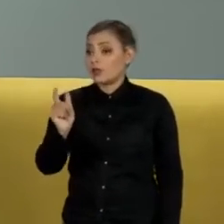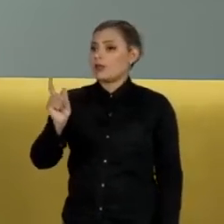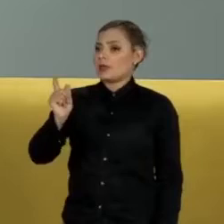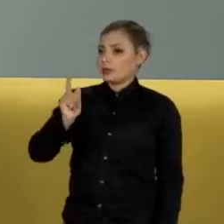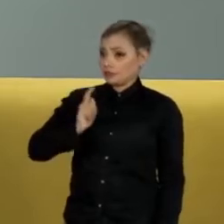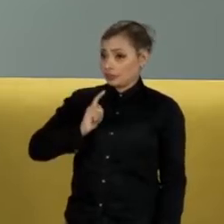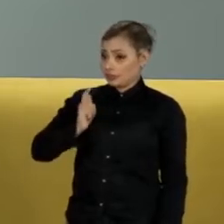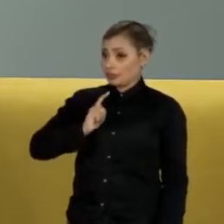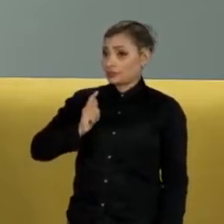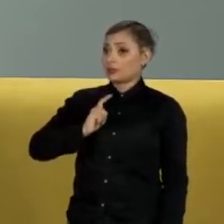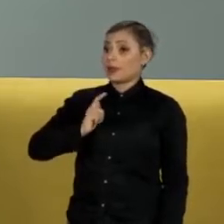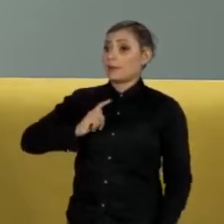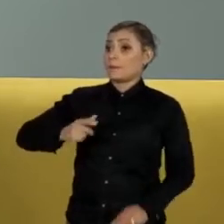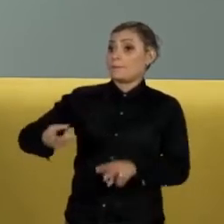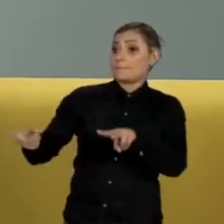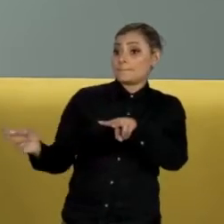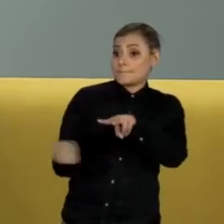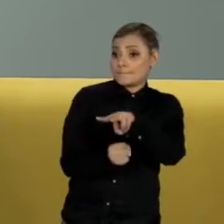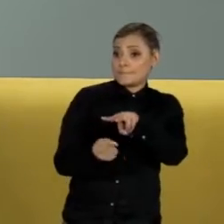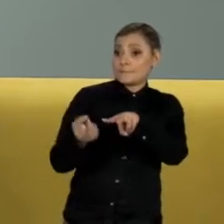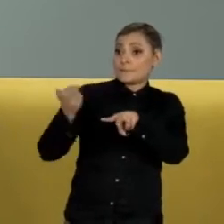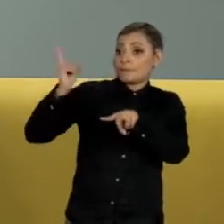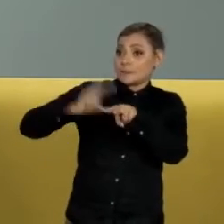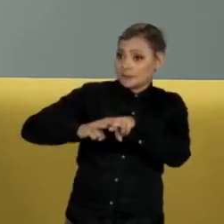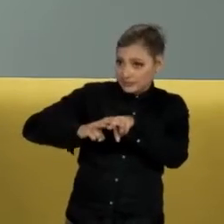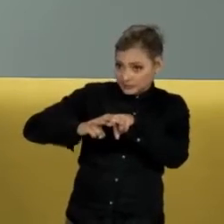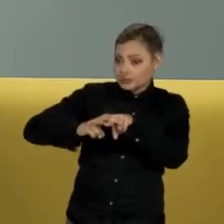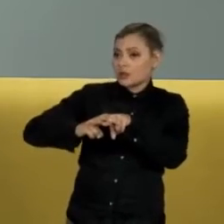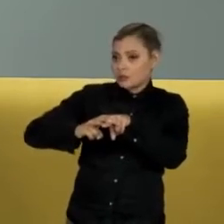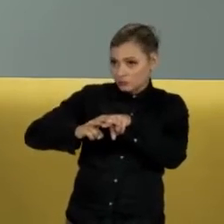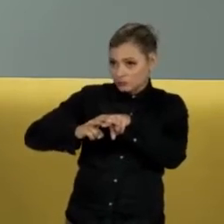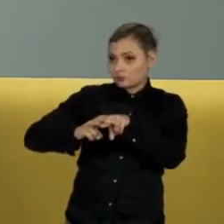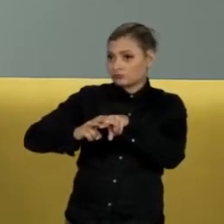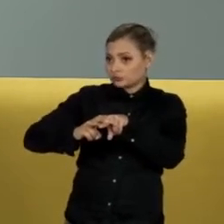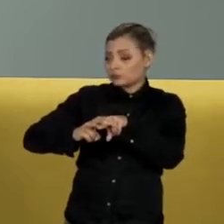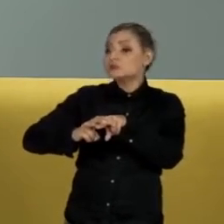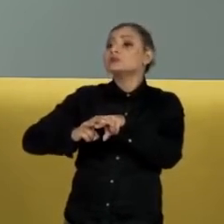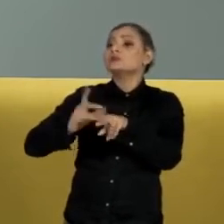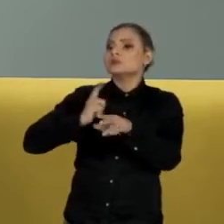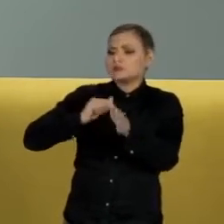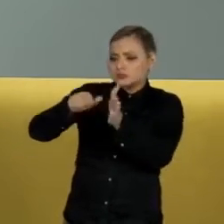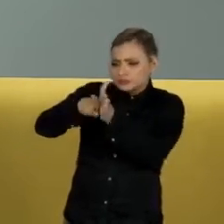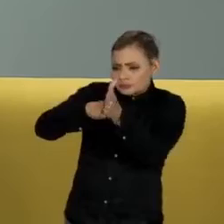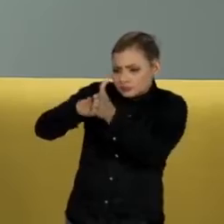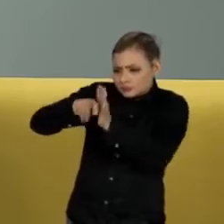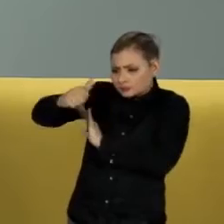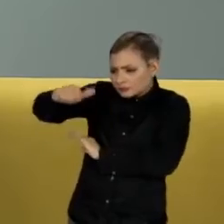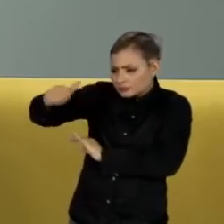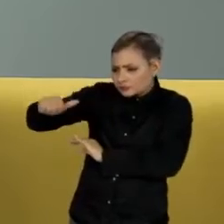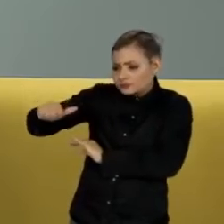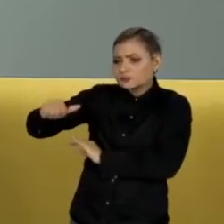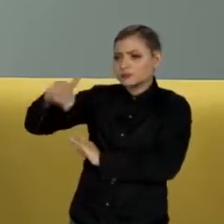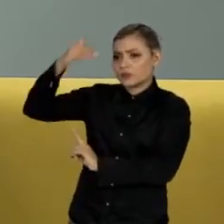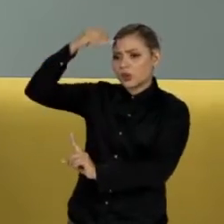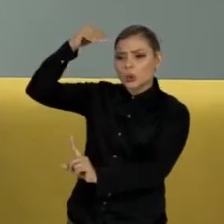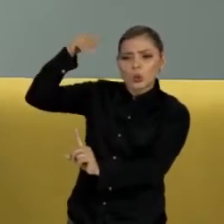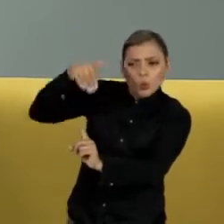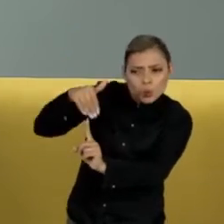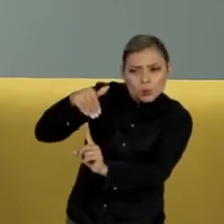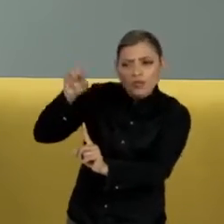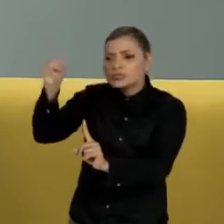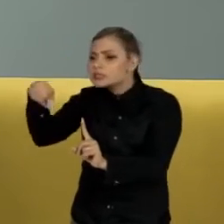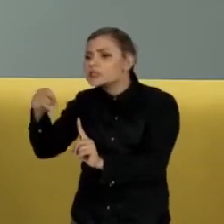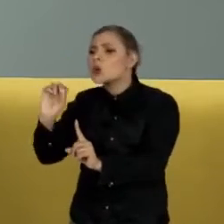a pena de prisão, a pena de prisão, onde se examina o quê? A culpabilidade,